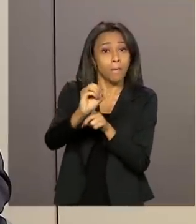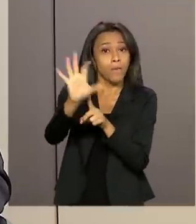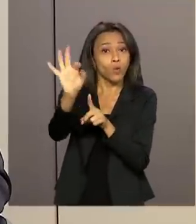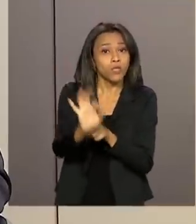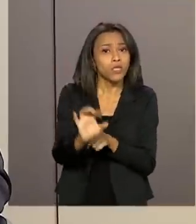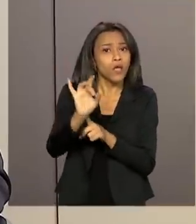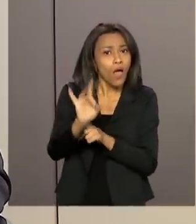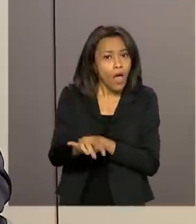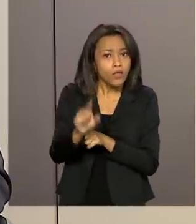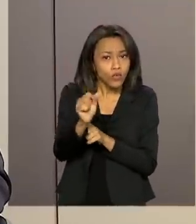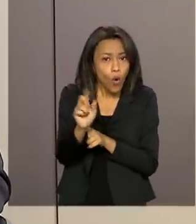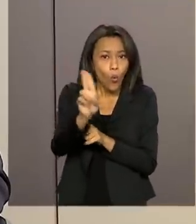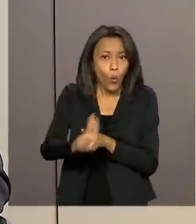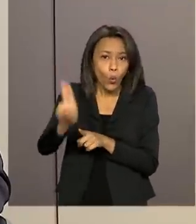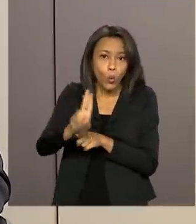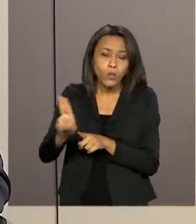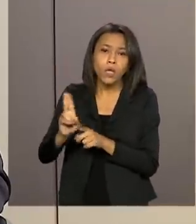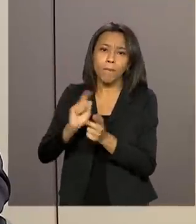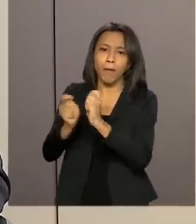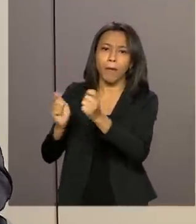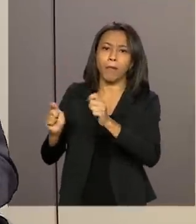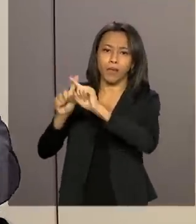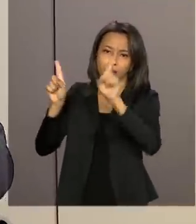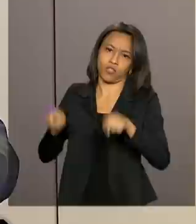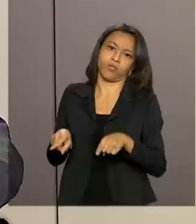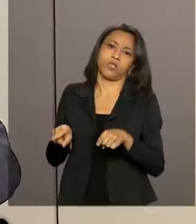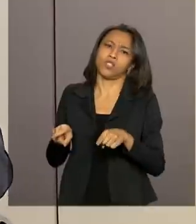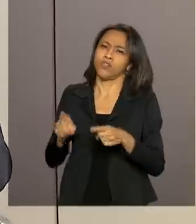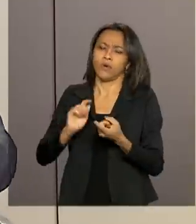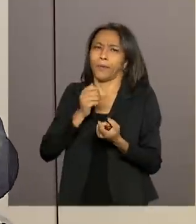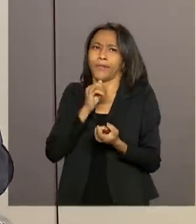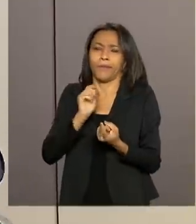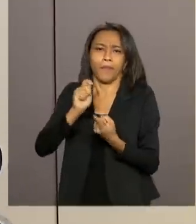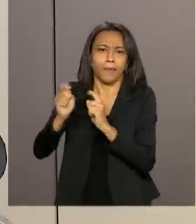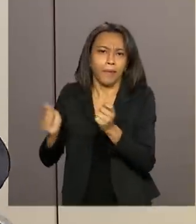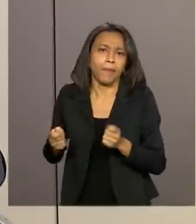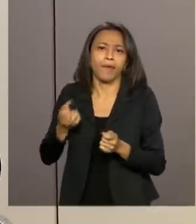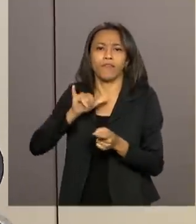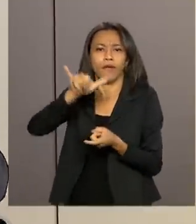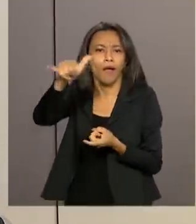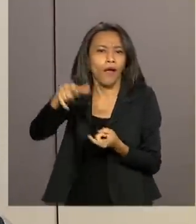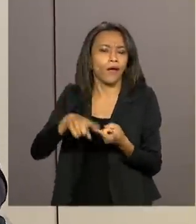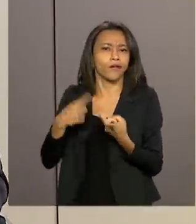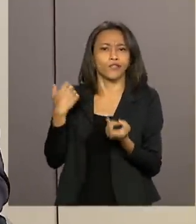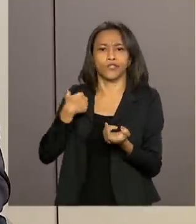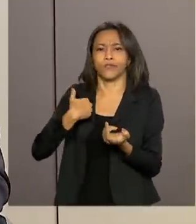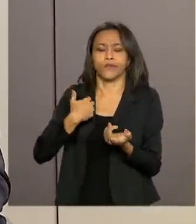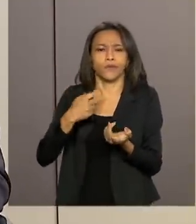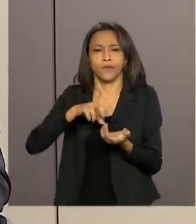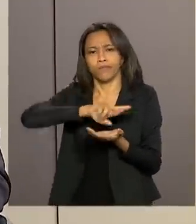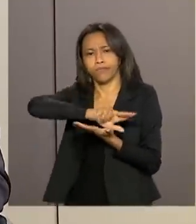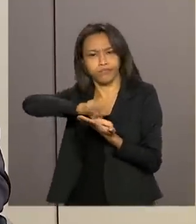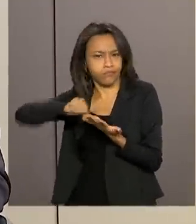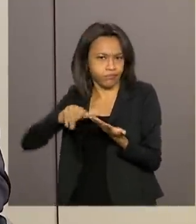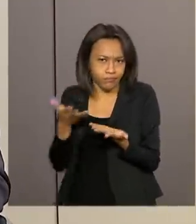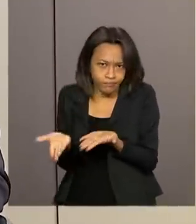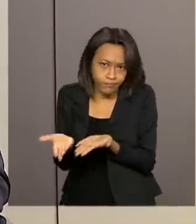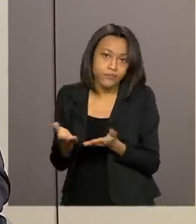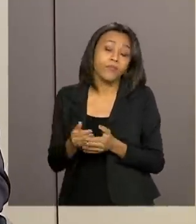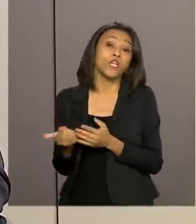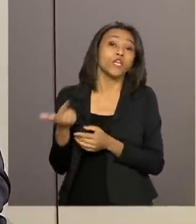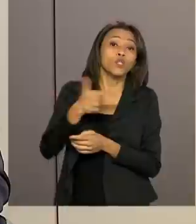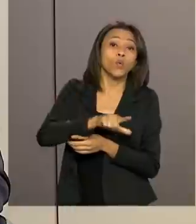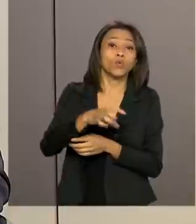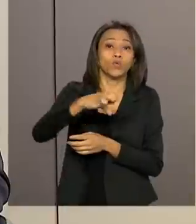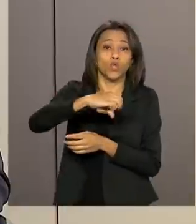destinados à atividade administrativa, ou seja, pagamento de pessoal, viagem, diária, seja lá o que for, né? E os